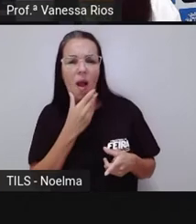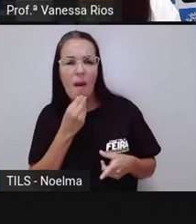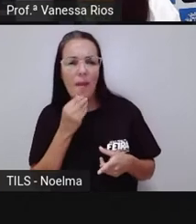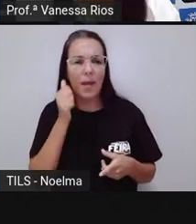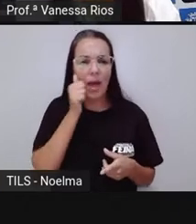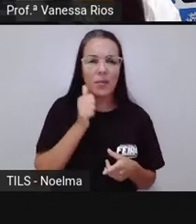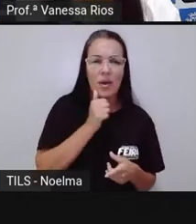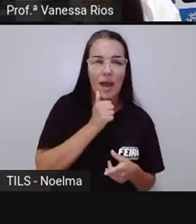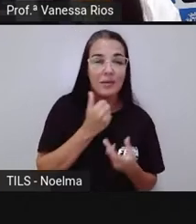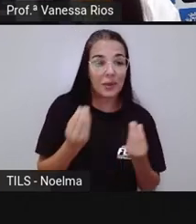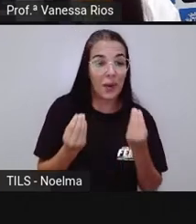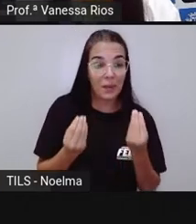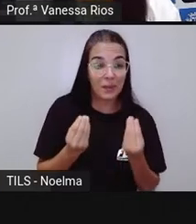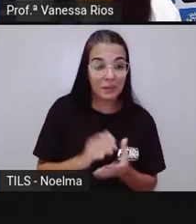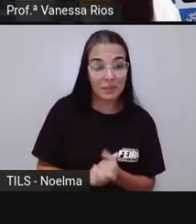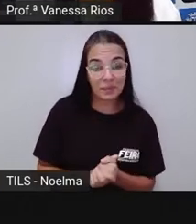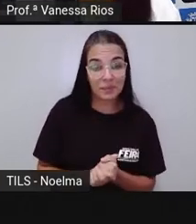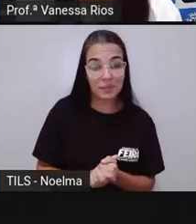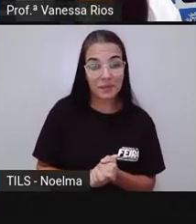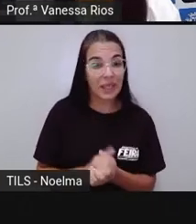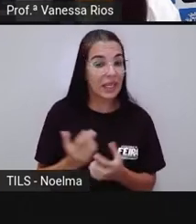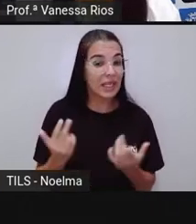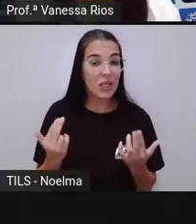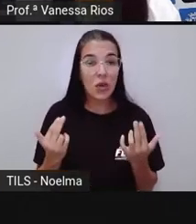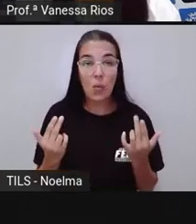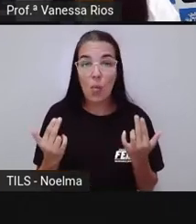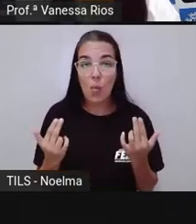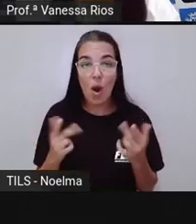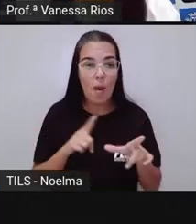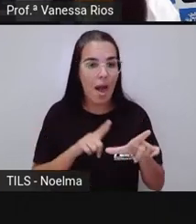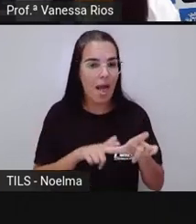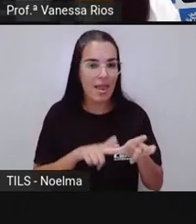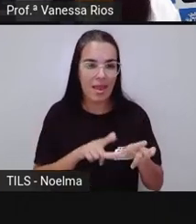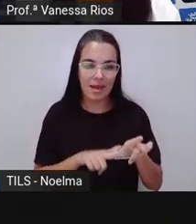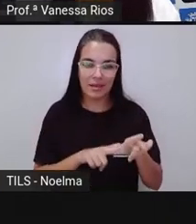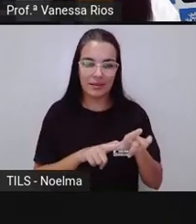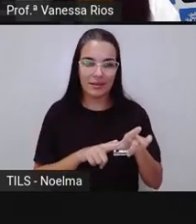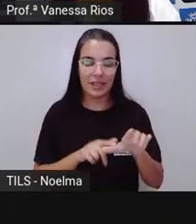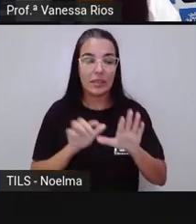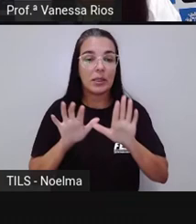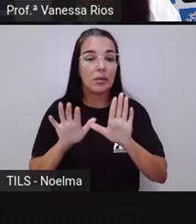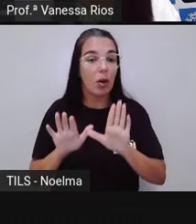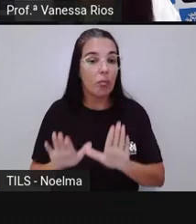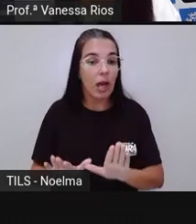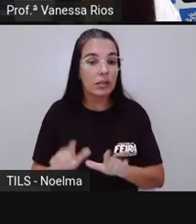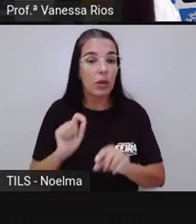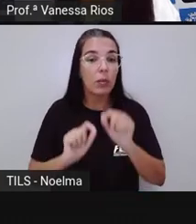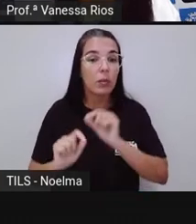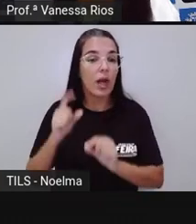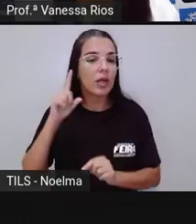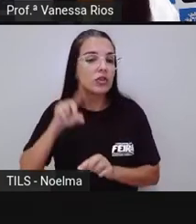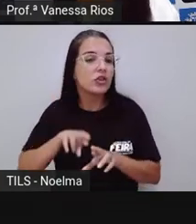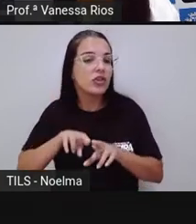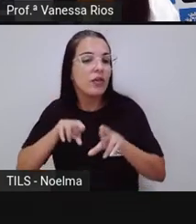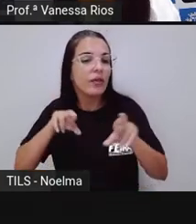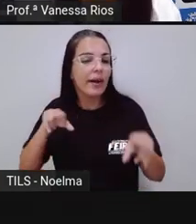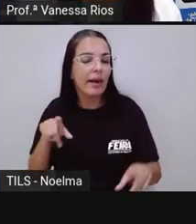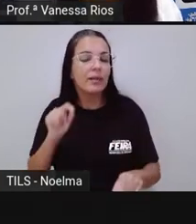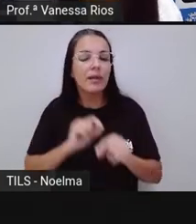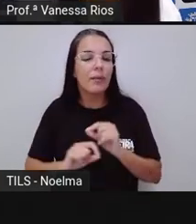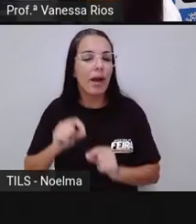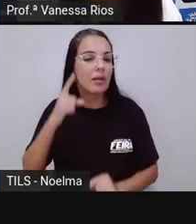das letras, tanto vovó quanto vovô utilizam aí as mesmas letras. A diferença é que está